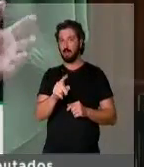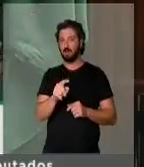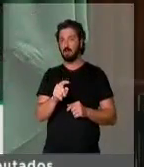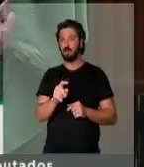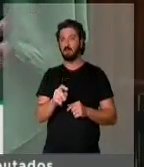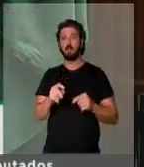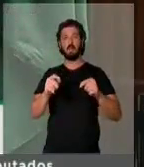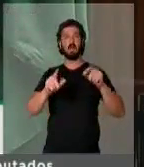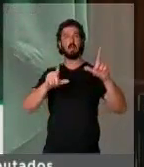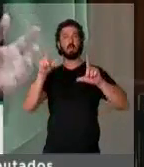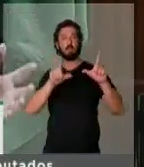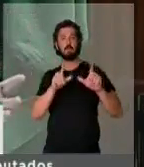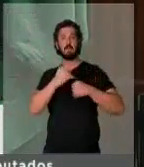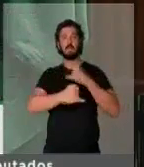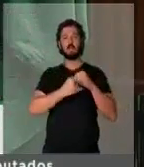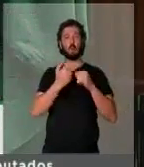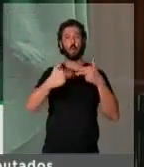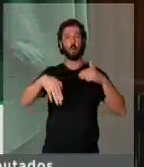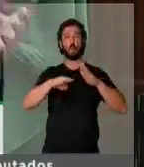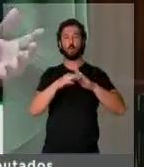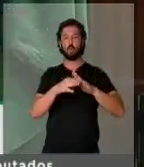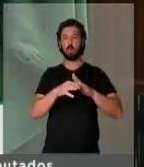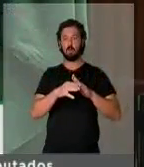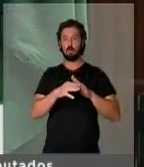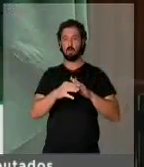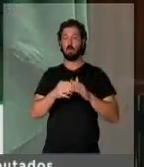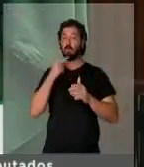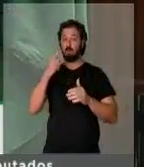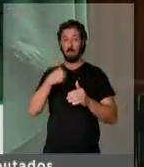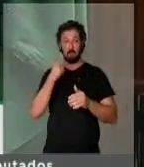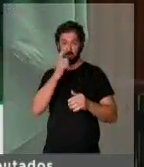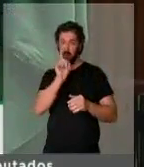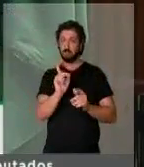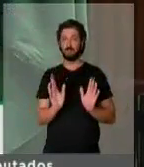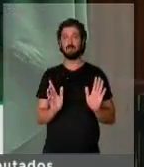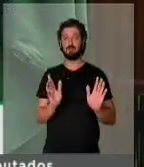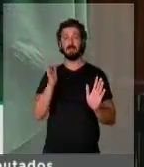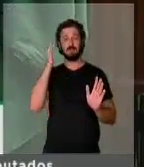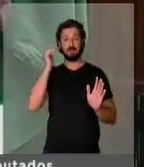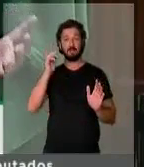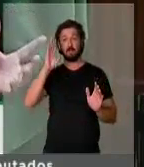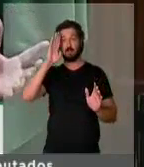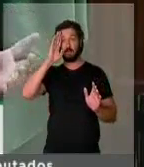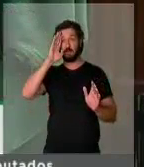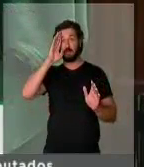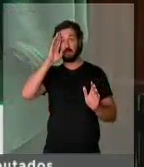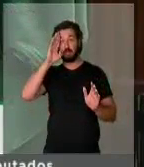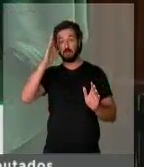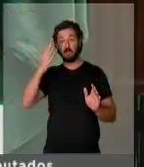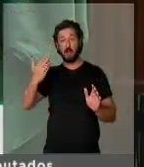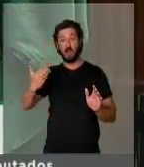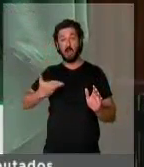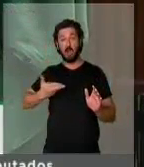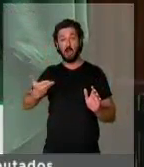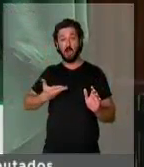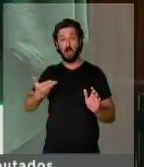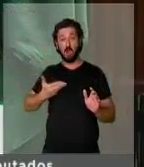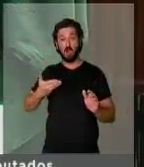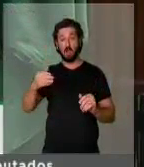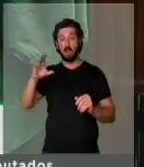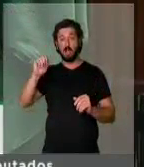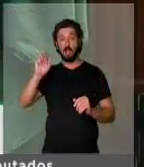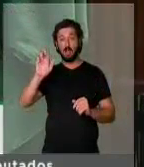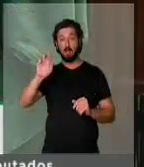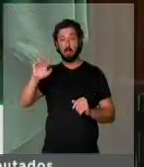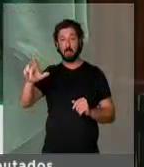a imprensa, mídia, a internet, não vai me deixar mentir, que o maior capa eleitoral do senhor Sérgio